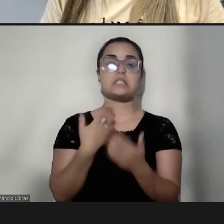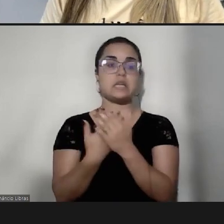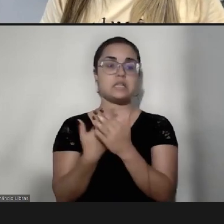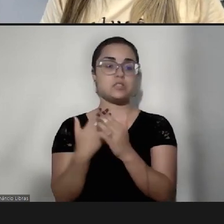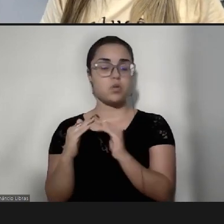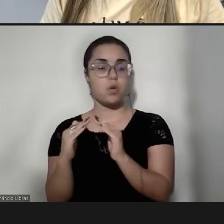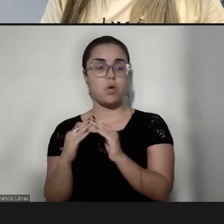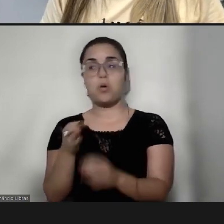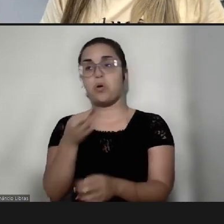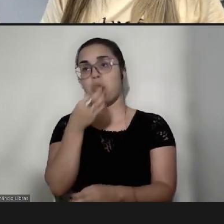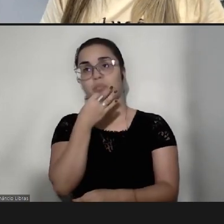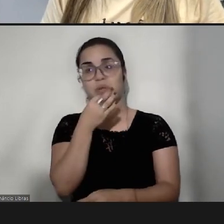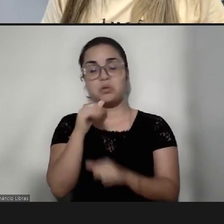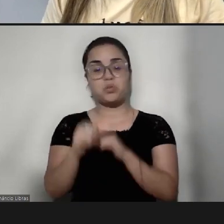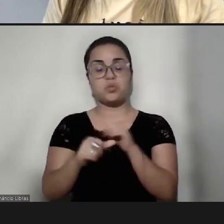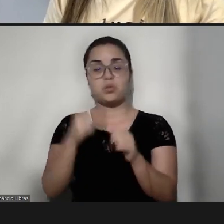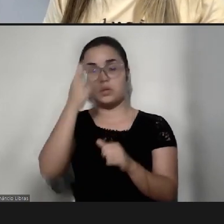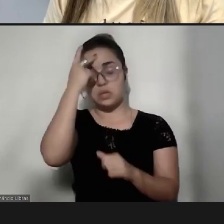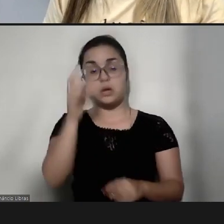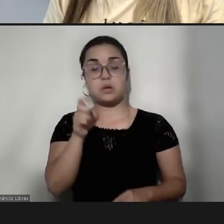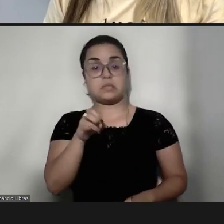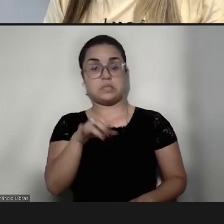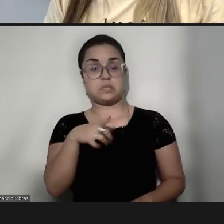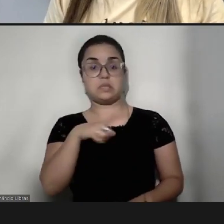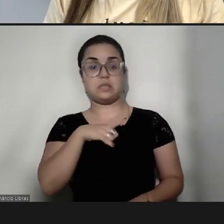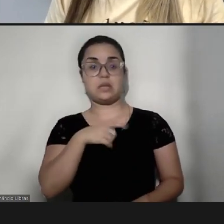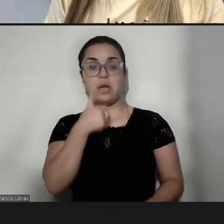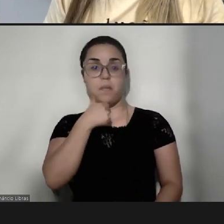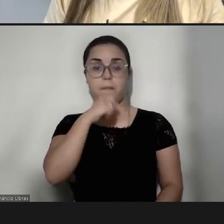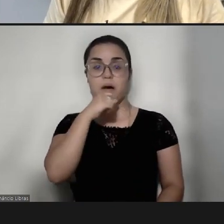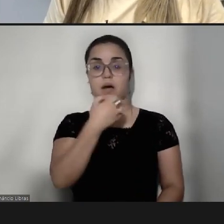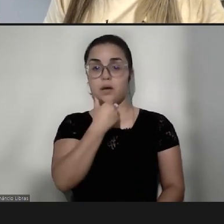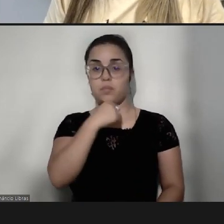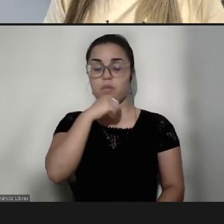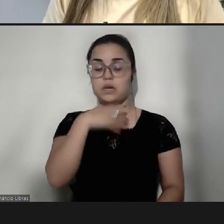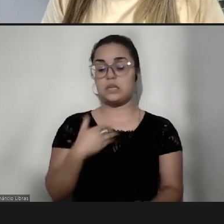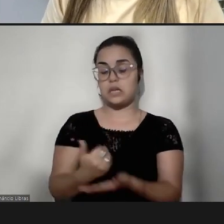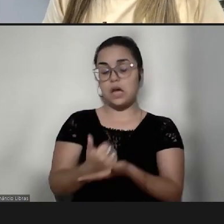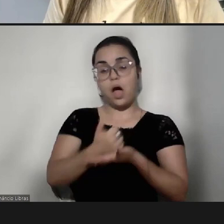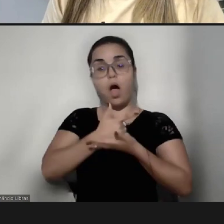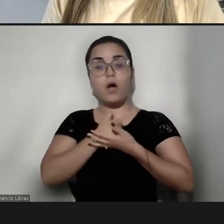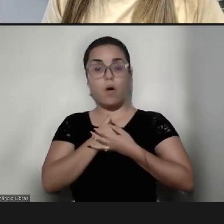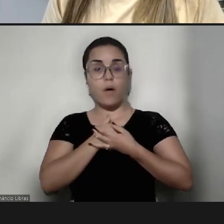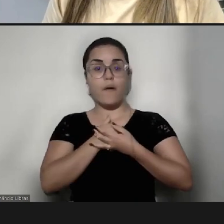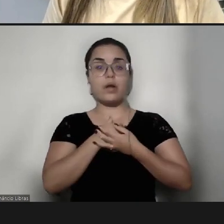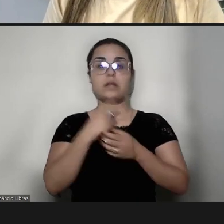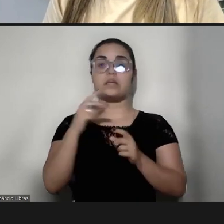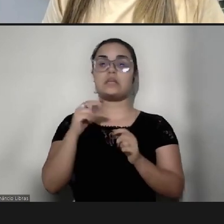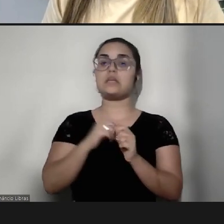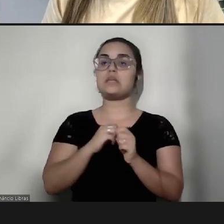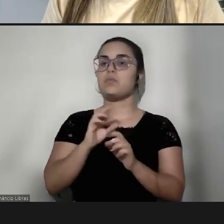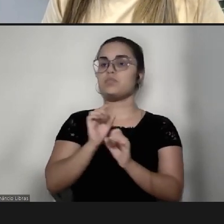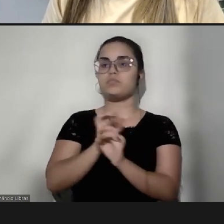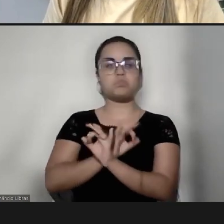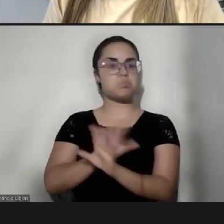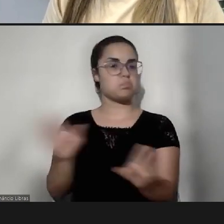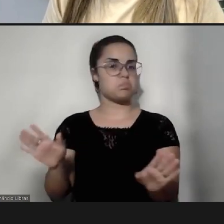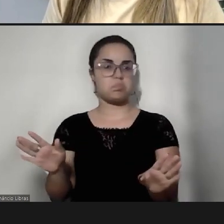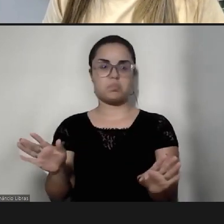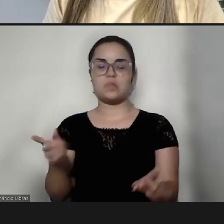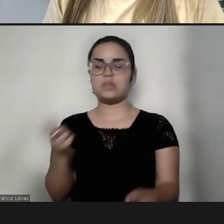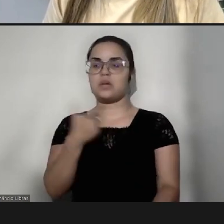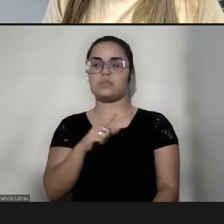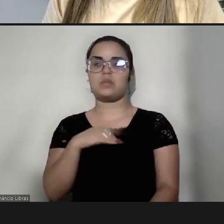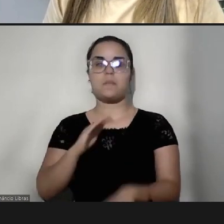comentários, se ele tem a mãe, se ele tem um adulto, que protege, que acolhe, que valida, pronto, né, aquela